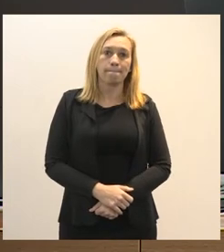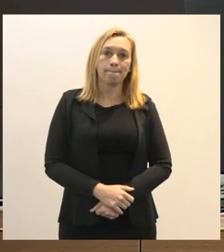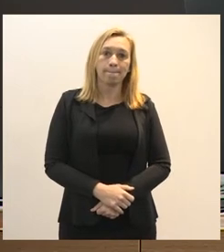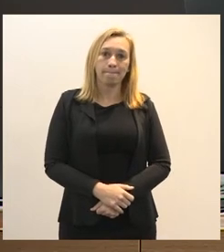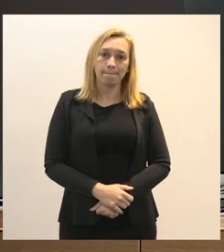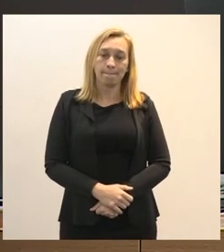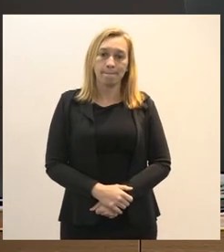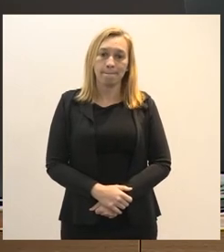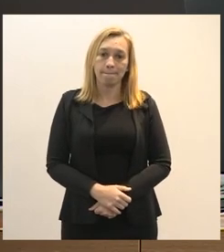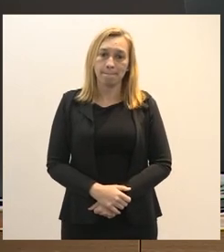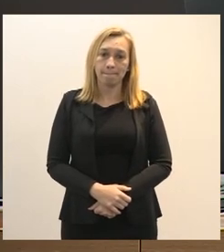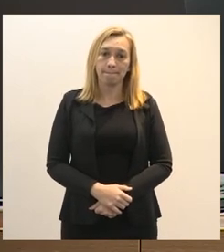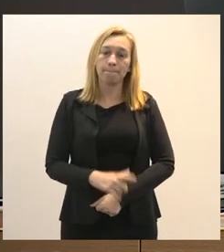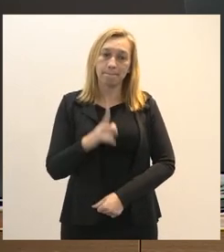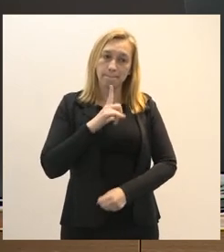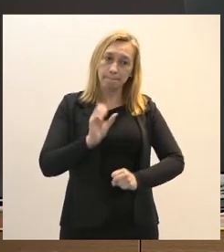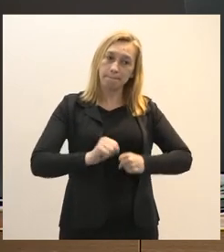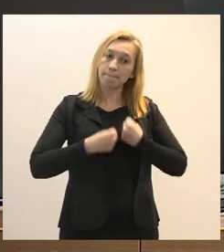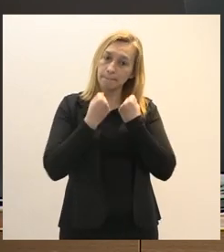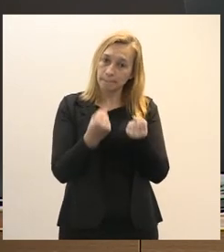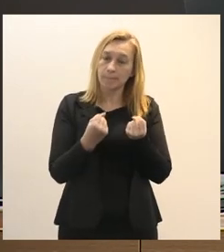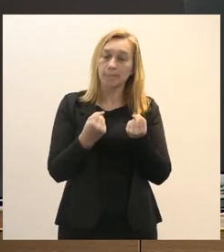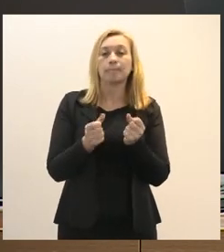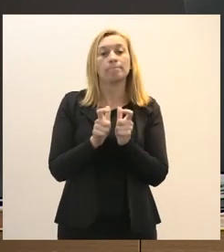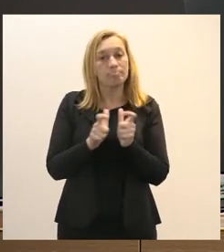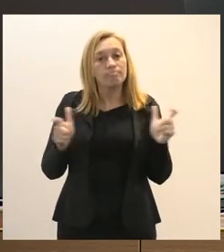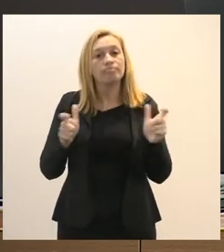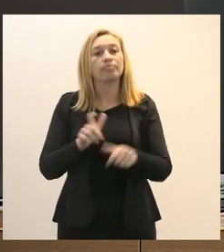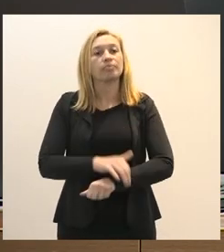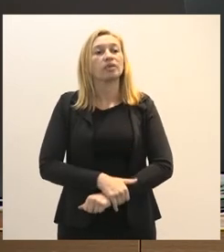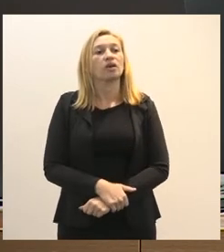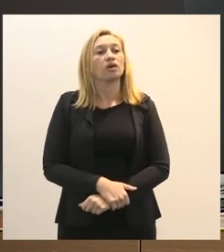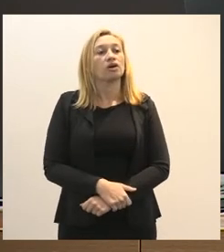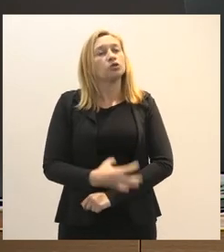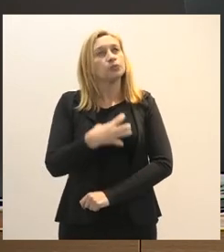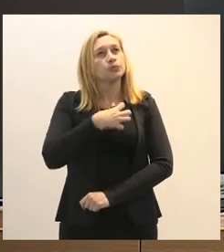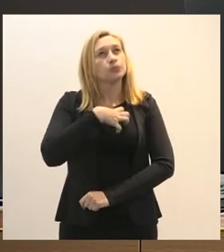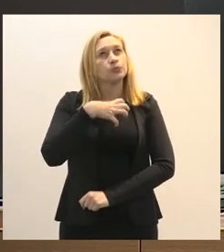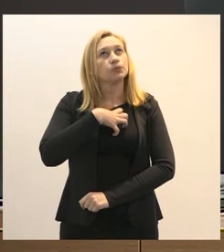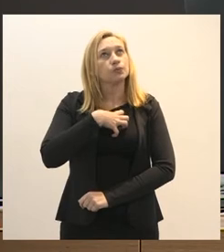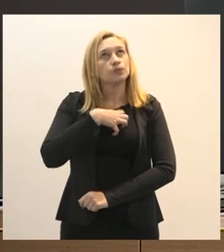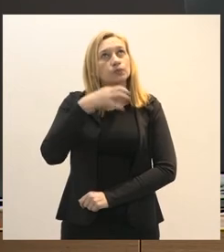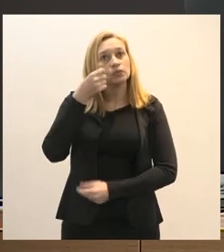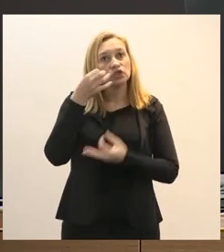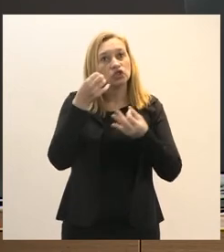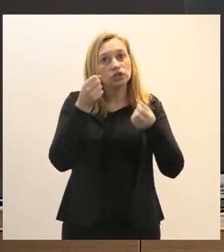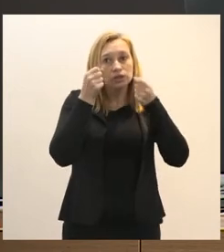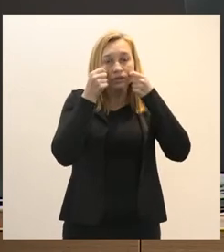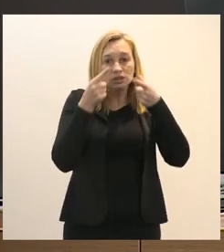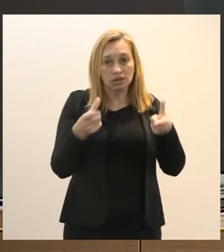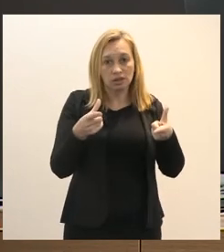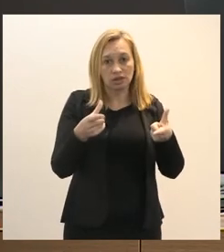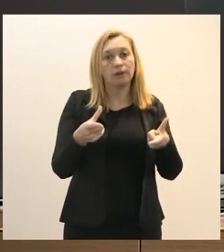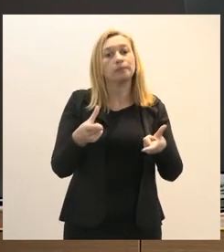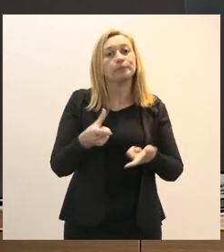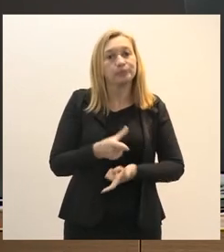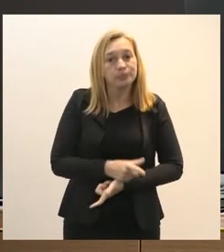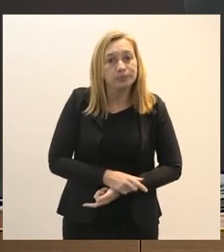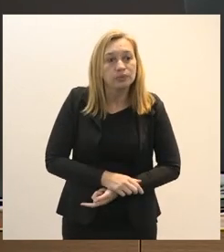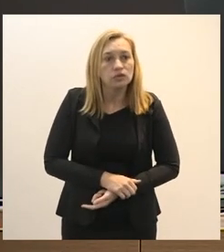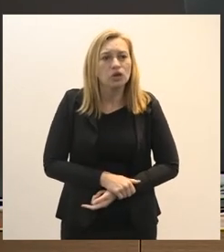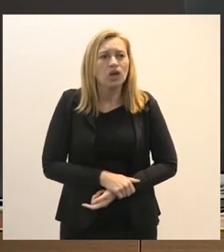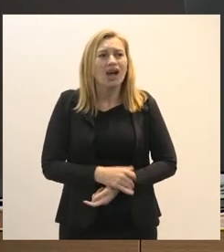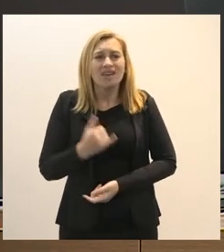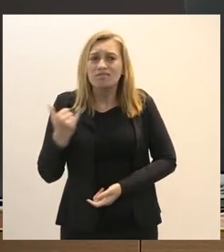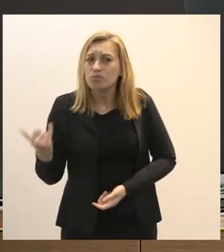houve um esforço muito grande no sentido de alertar sobre